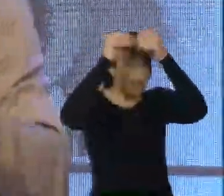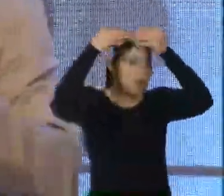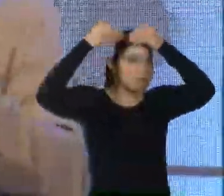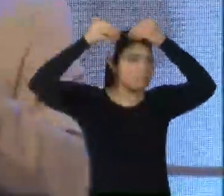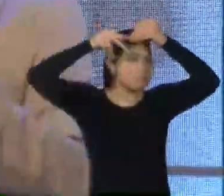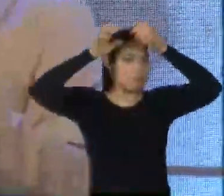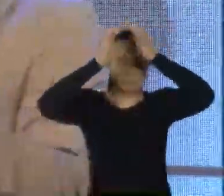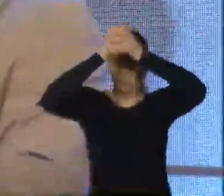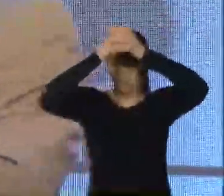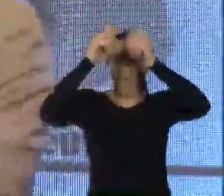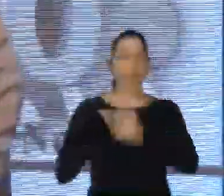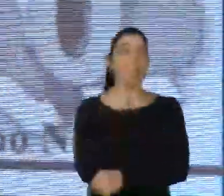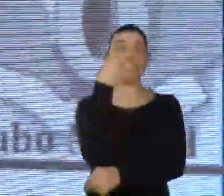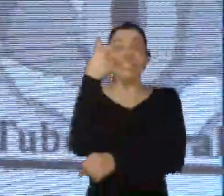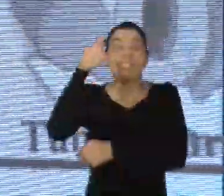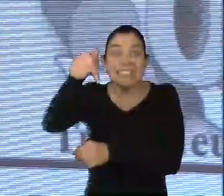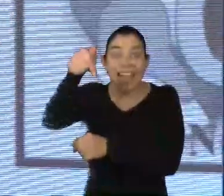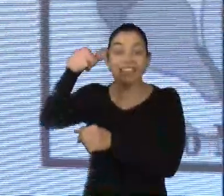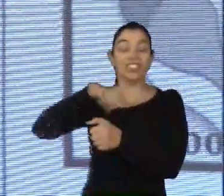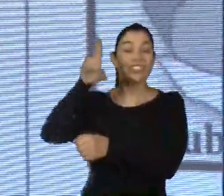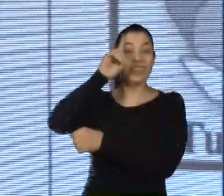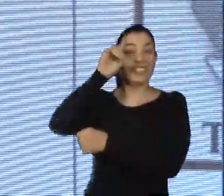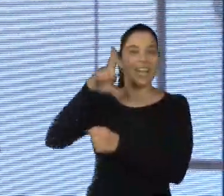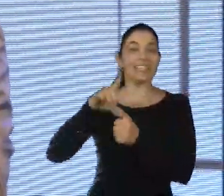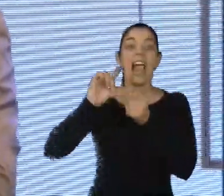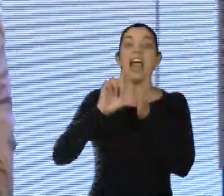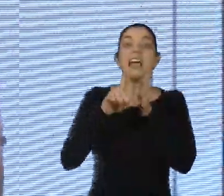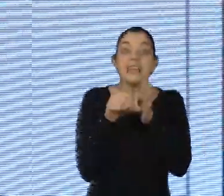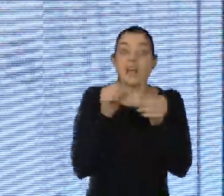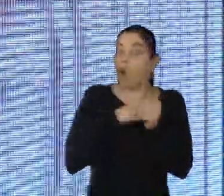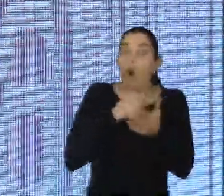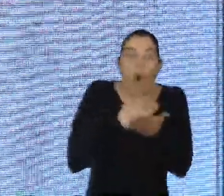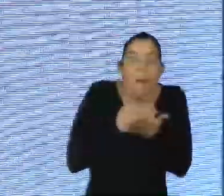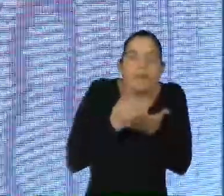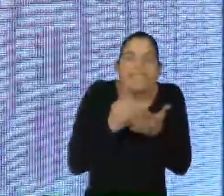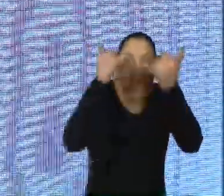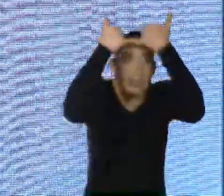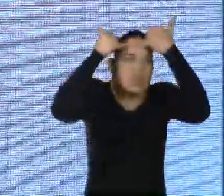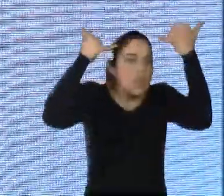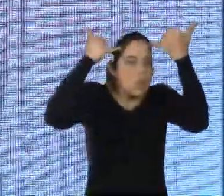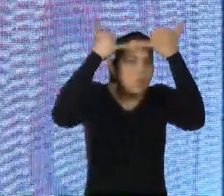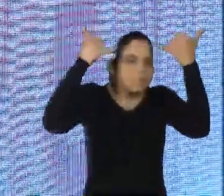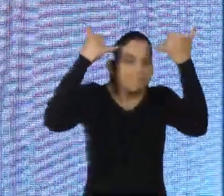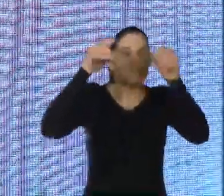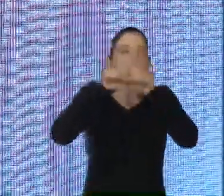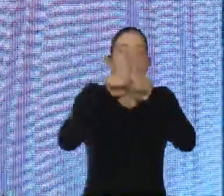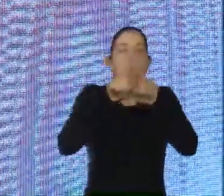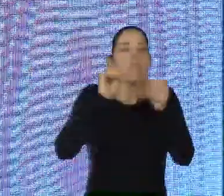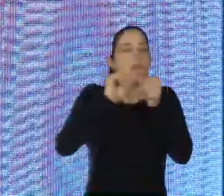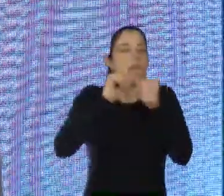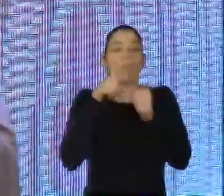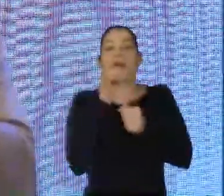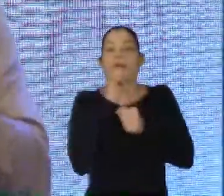ele é formado com 17 dias depois que existe o encontro dos gametas. Então, a gente tem o